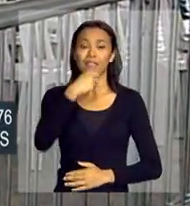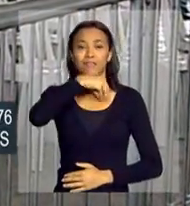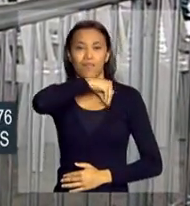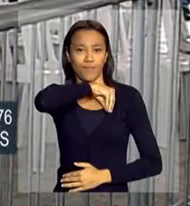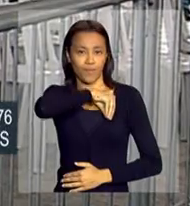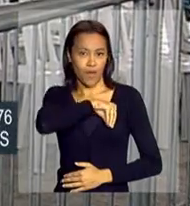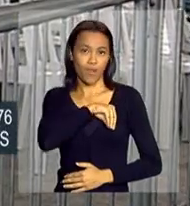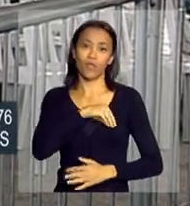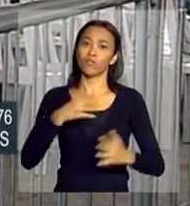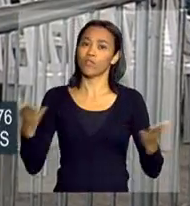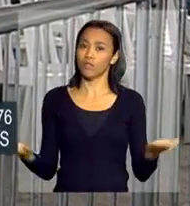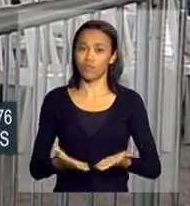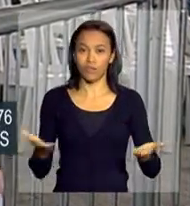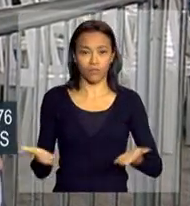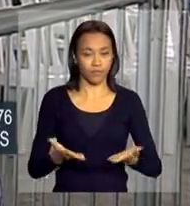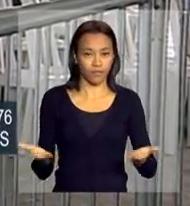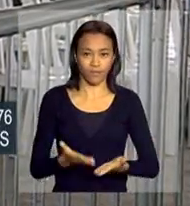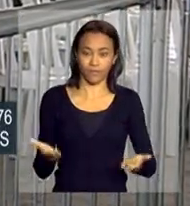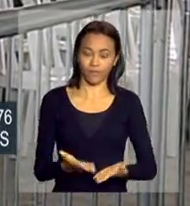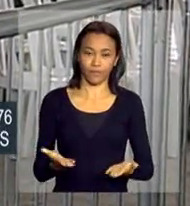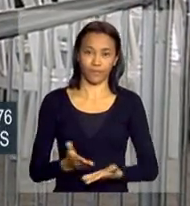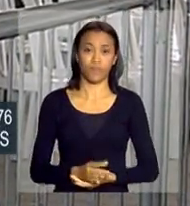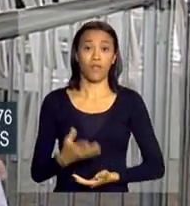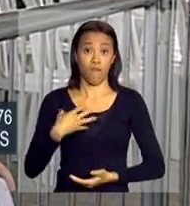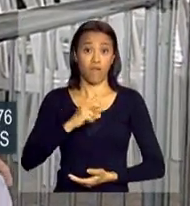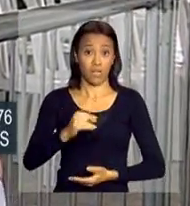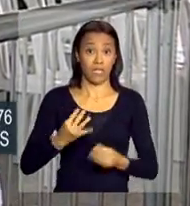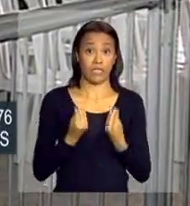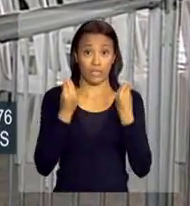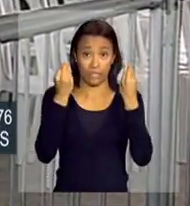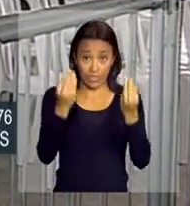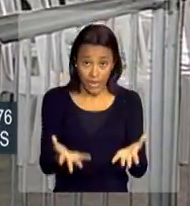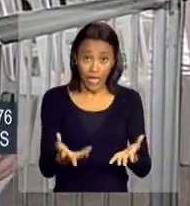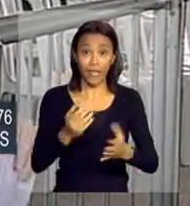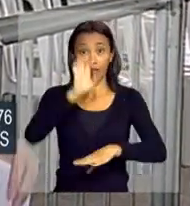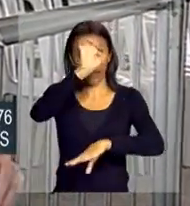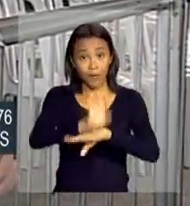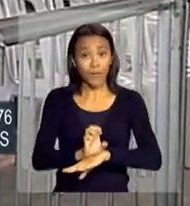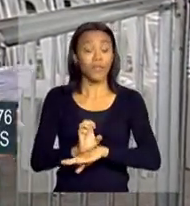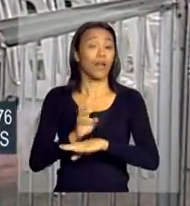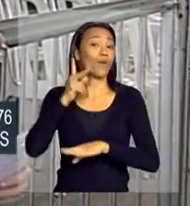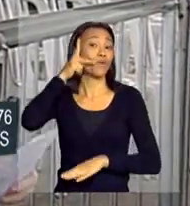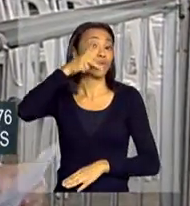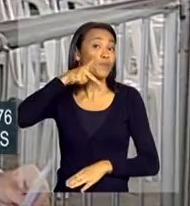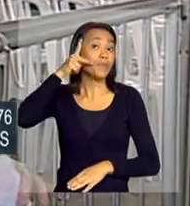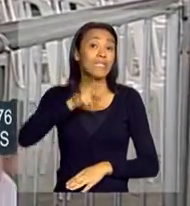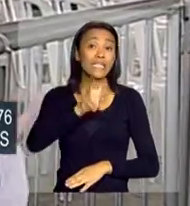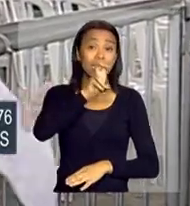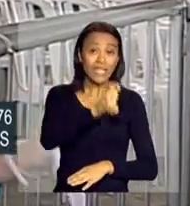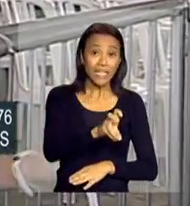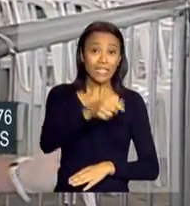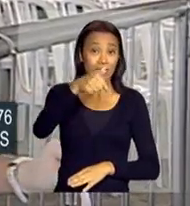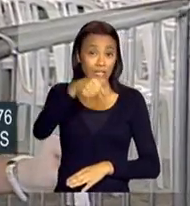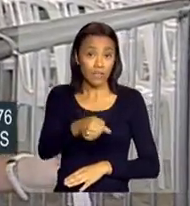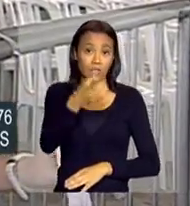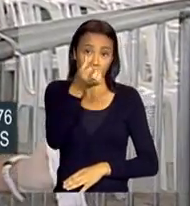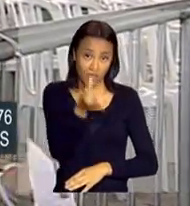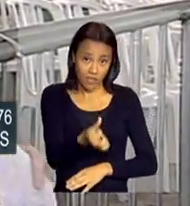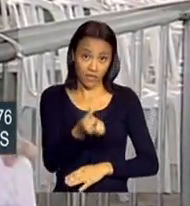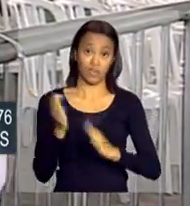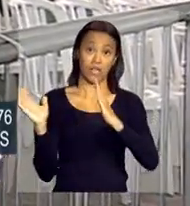Hoje vão ser entregues aqui nesse condomínio residencial em João Pessoa, na Paraíba, 576 unidades